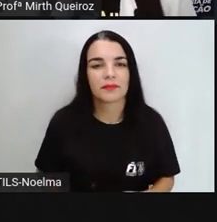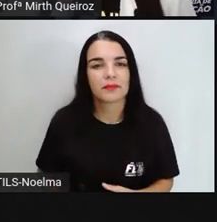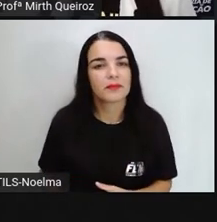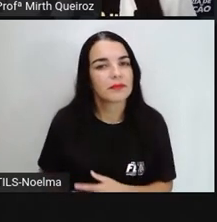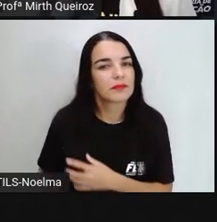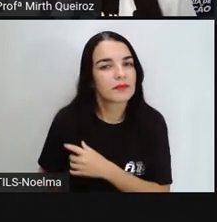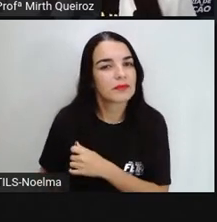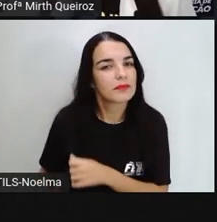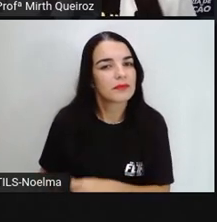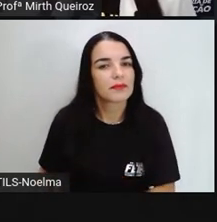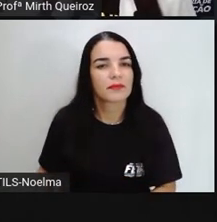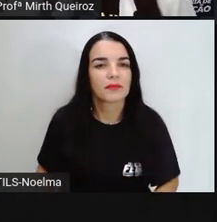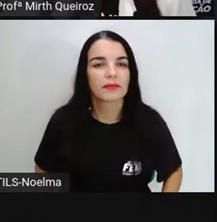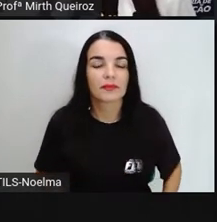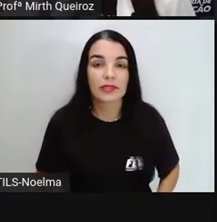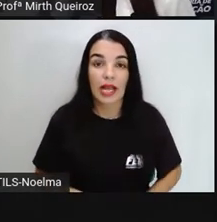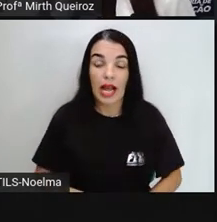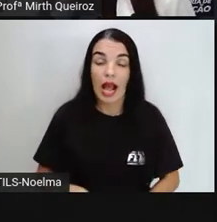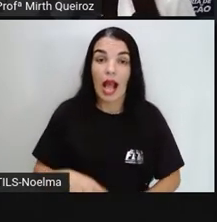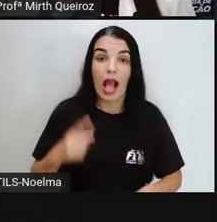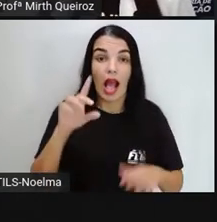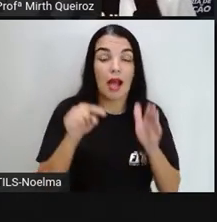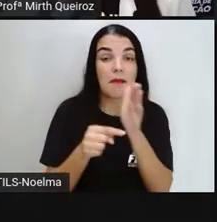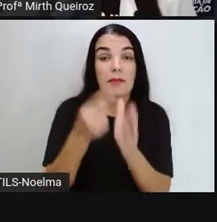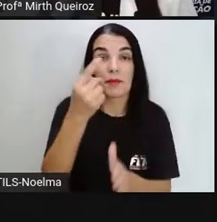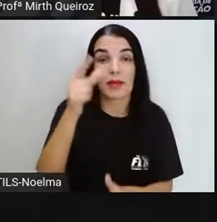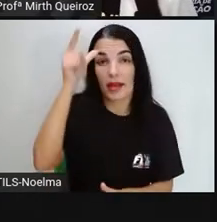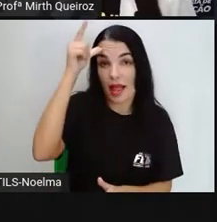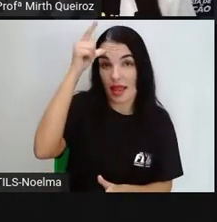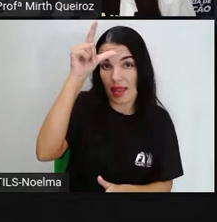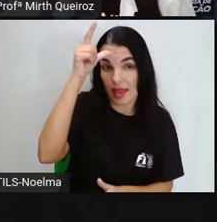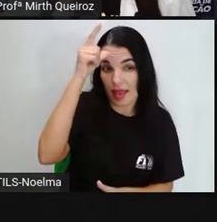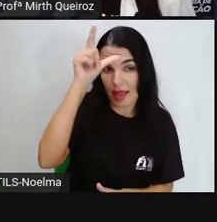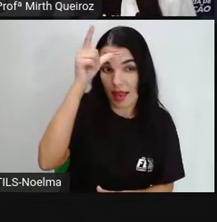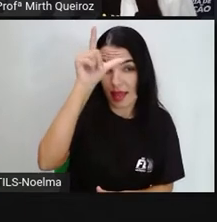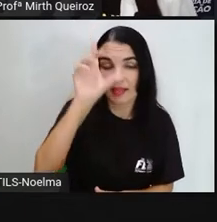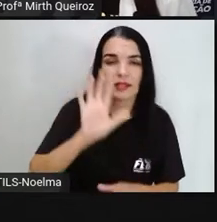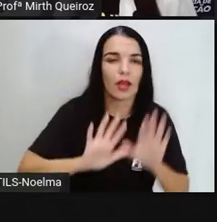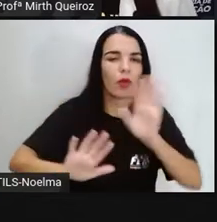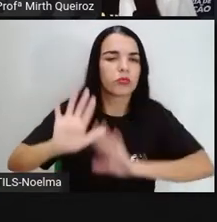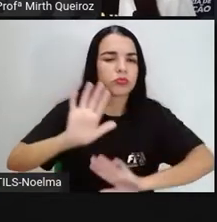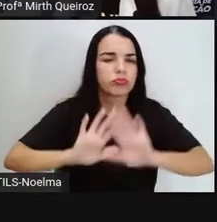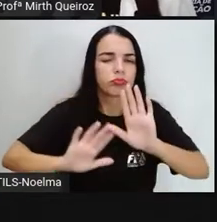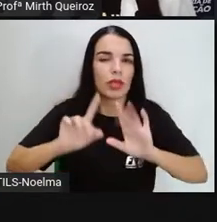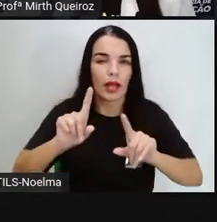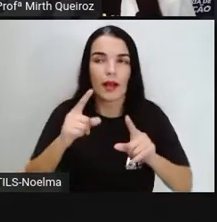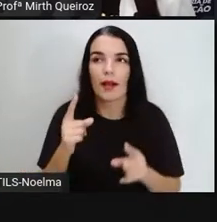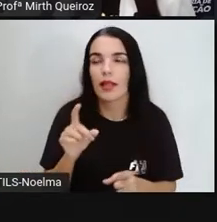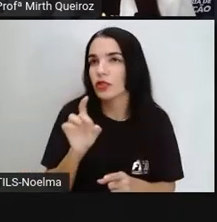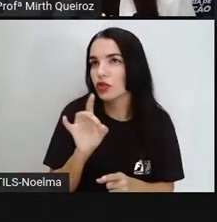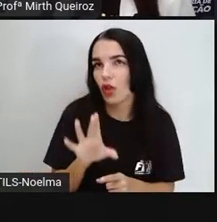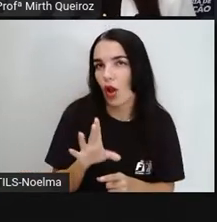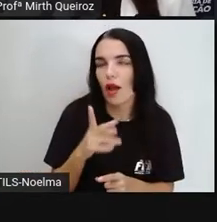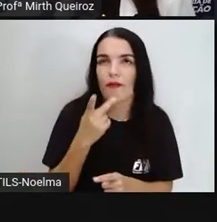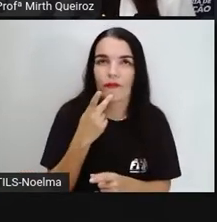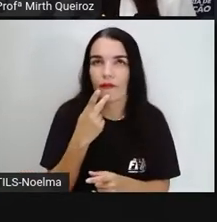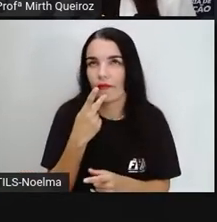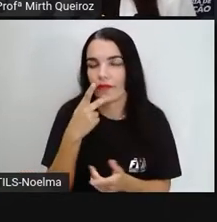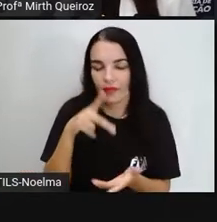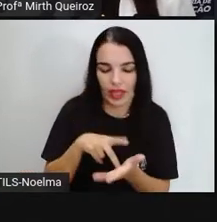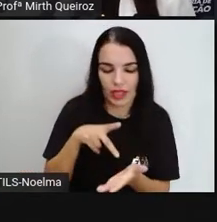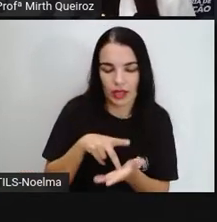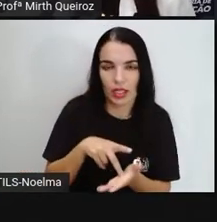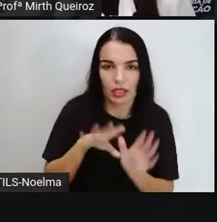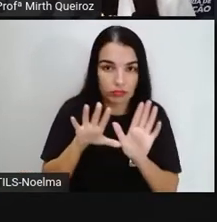A primeira história, a primeira lenda. Quando a gente fala que é lenda, não é algo que pode ser, que não